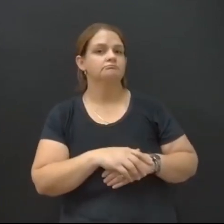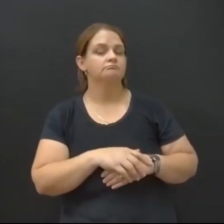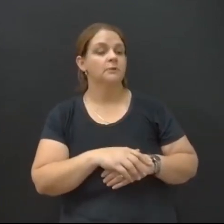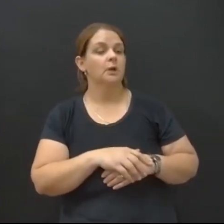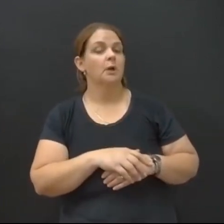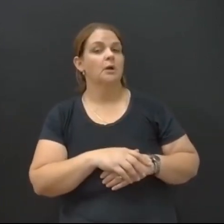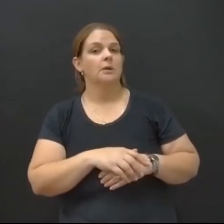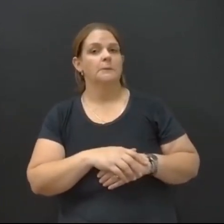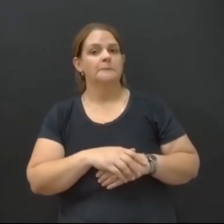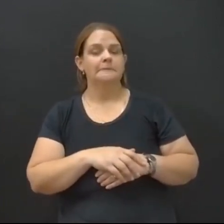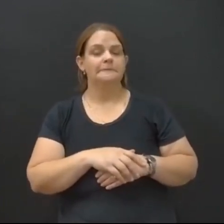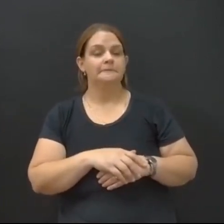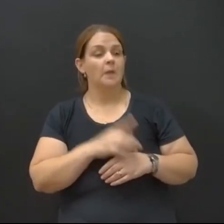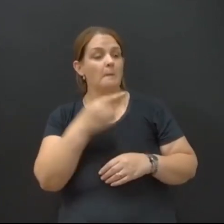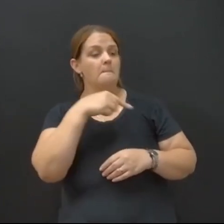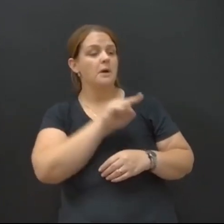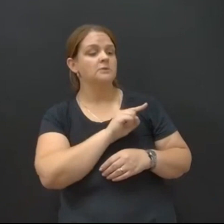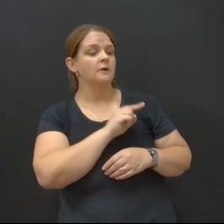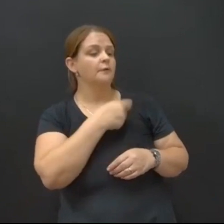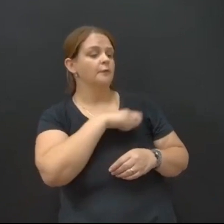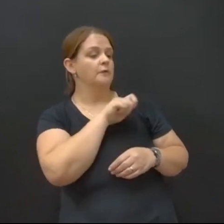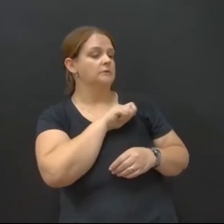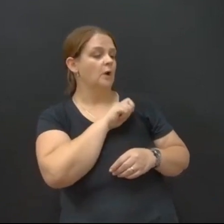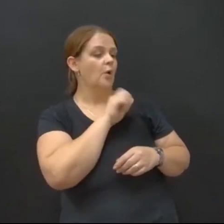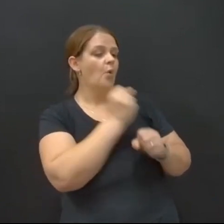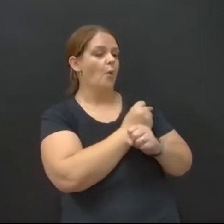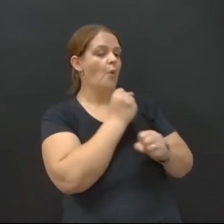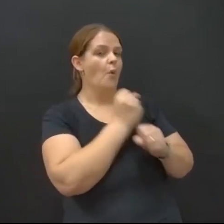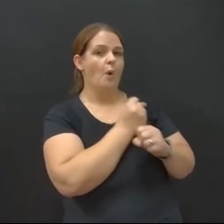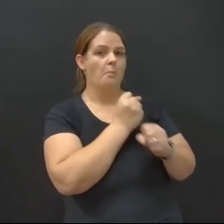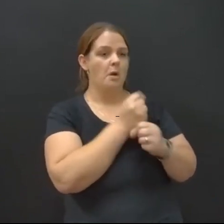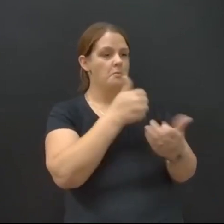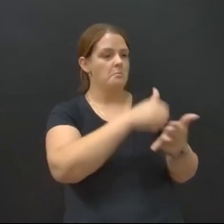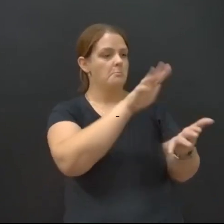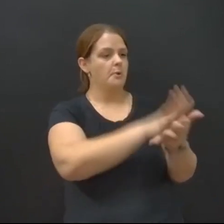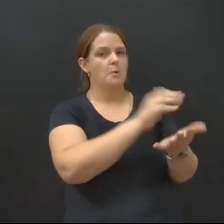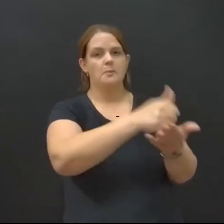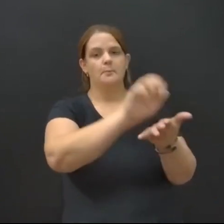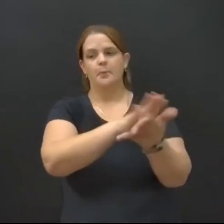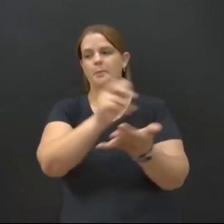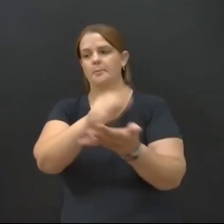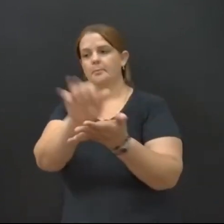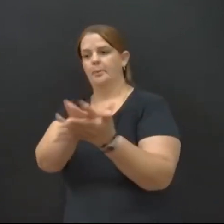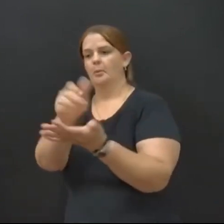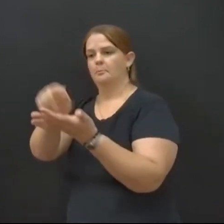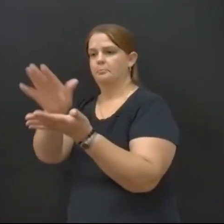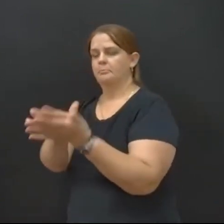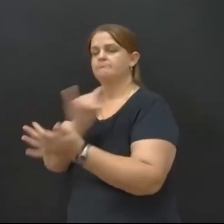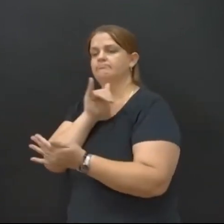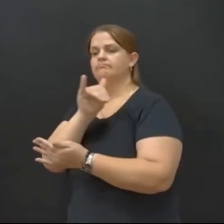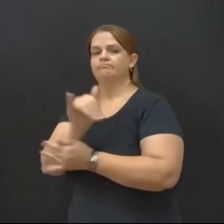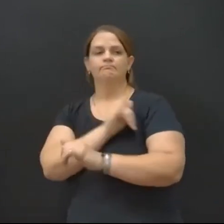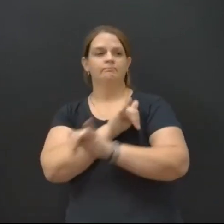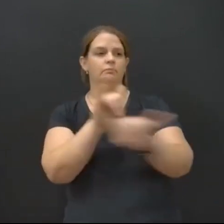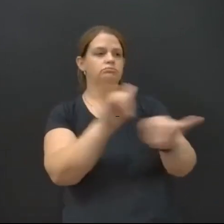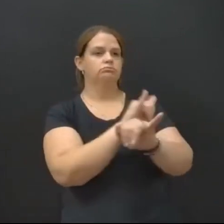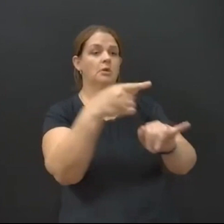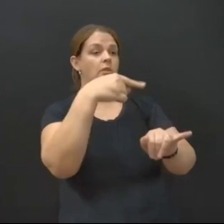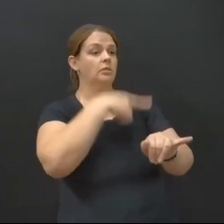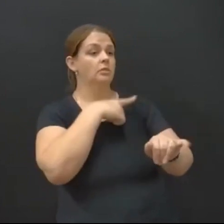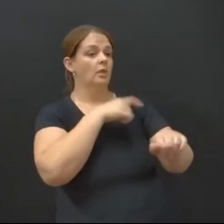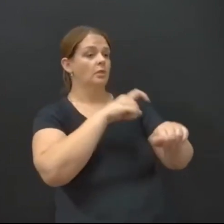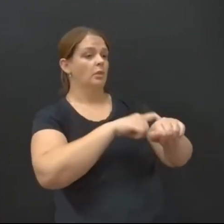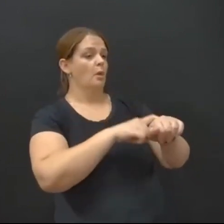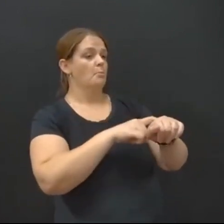os fiscais de obras e penalizar a todos e dizer o seguinte, você tem um prazo X